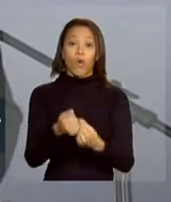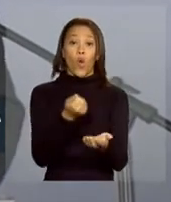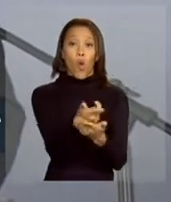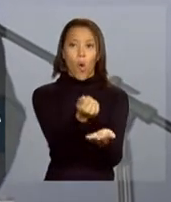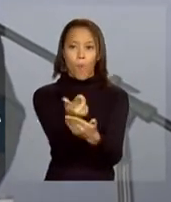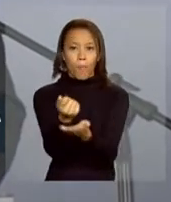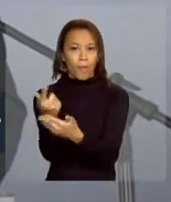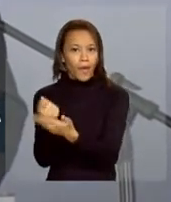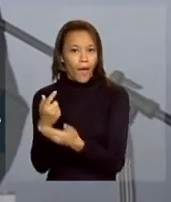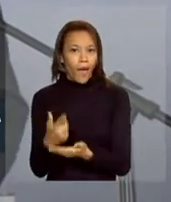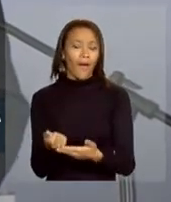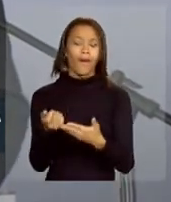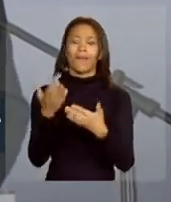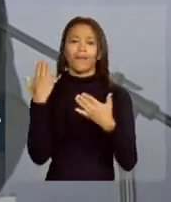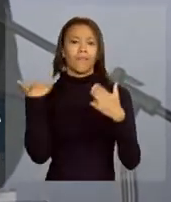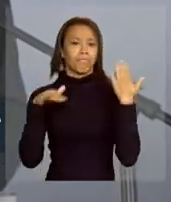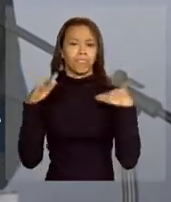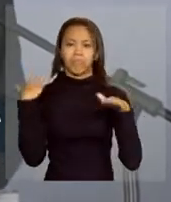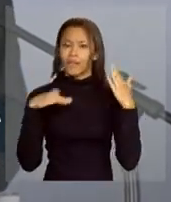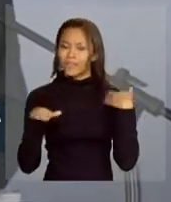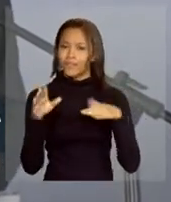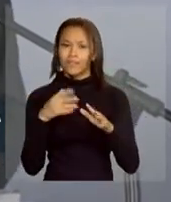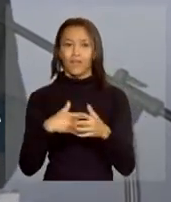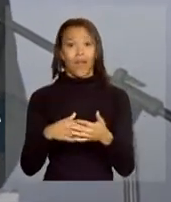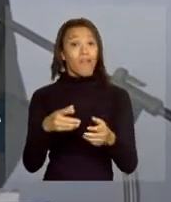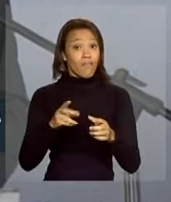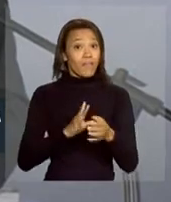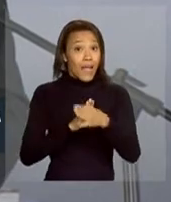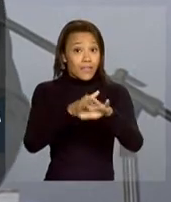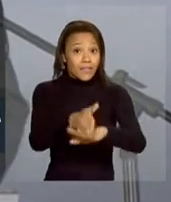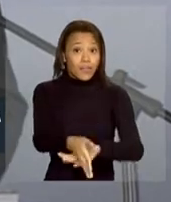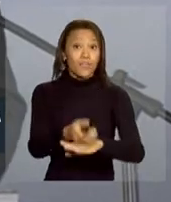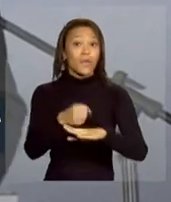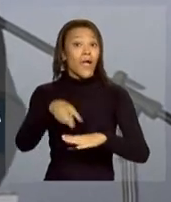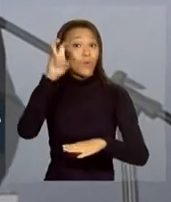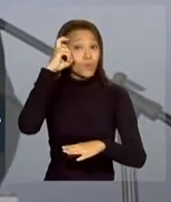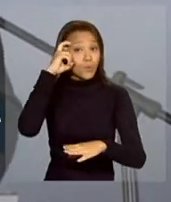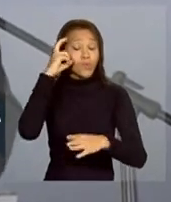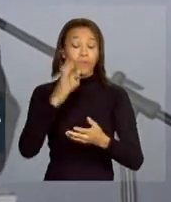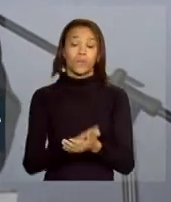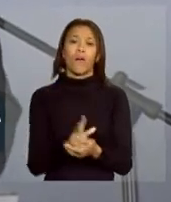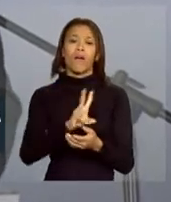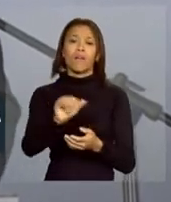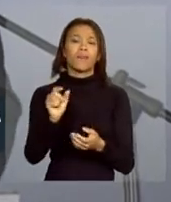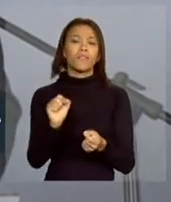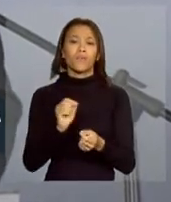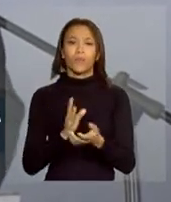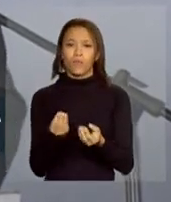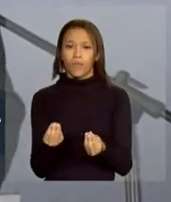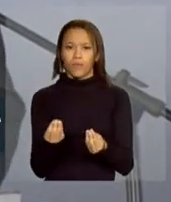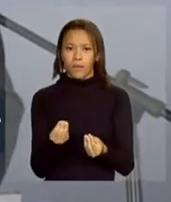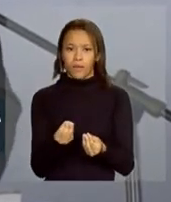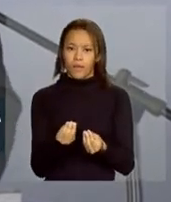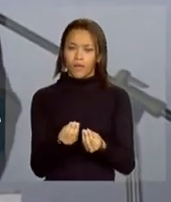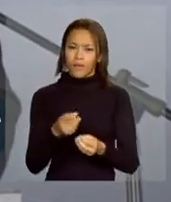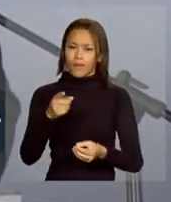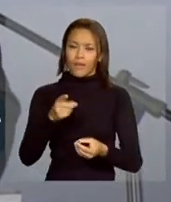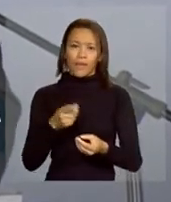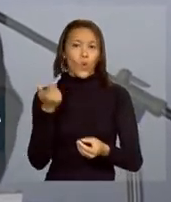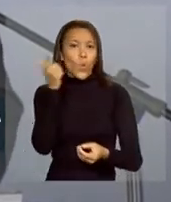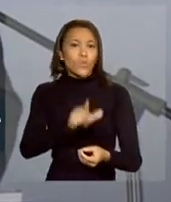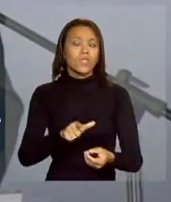vão aumentar o seu lazer, vão ter acesso à cultura, vão ter acesso a bens